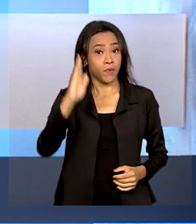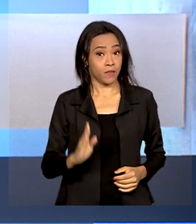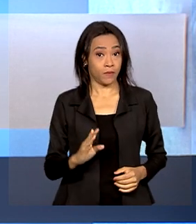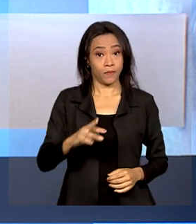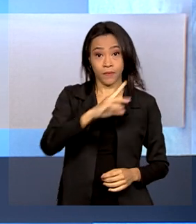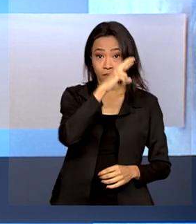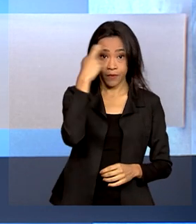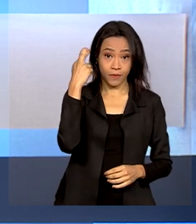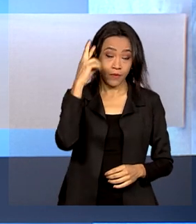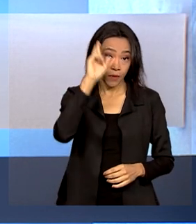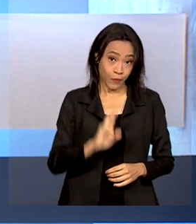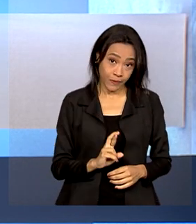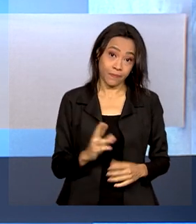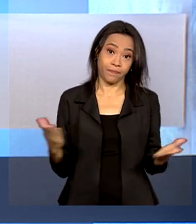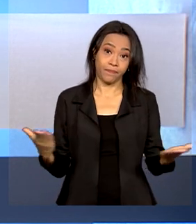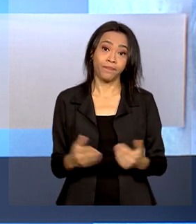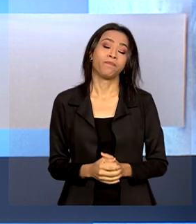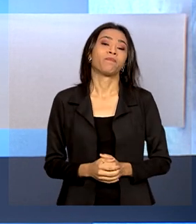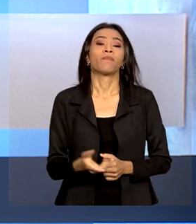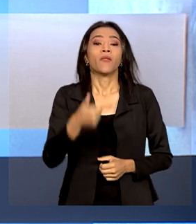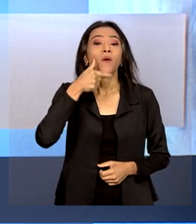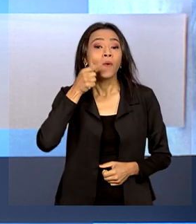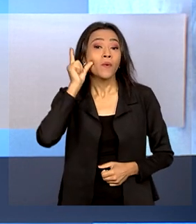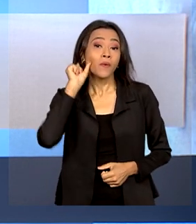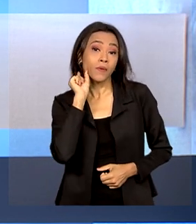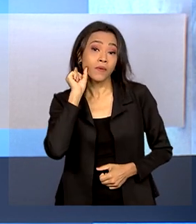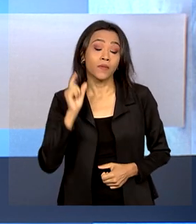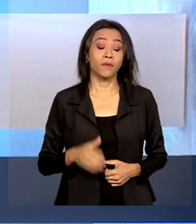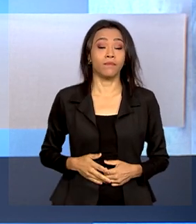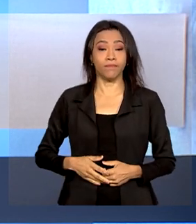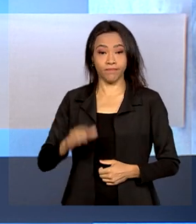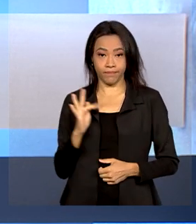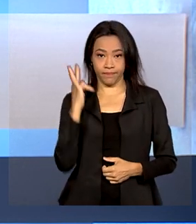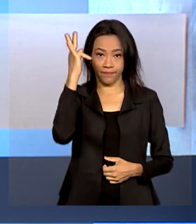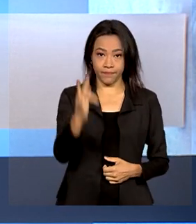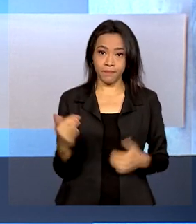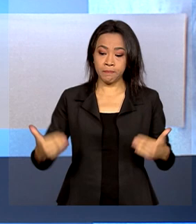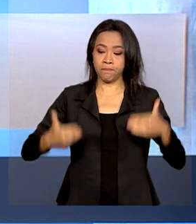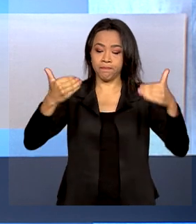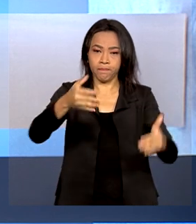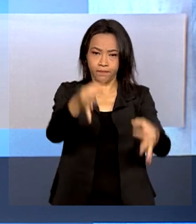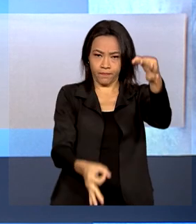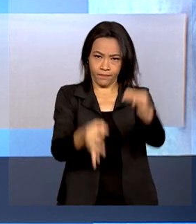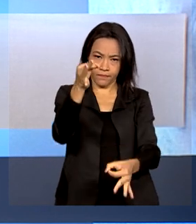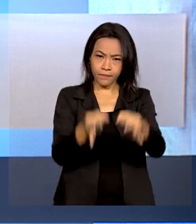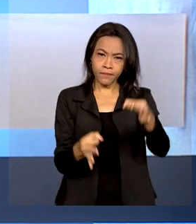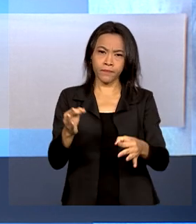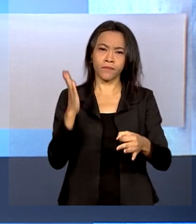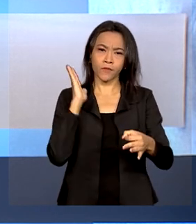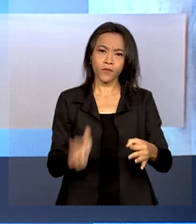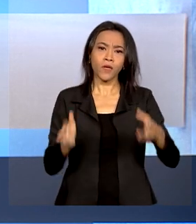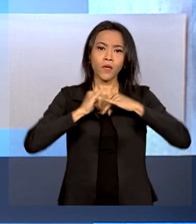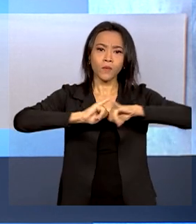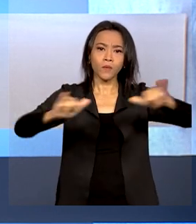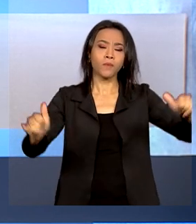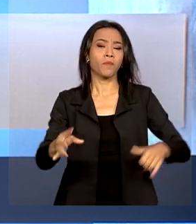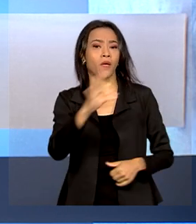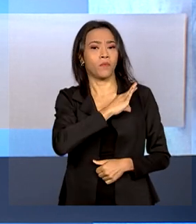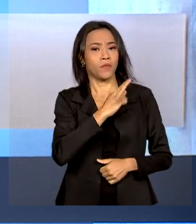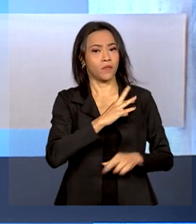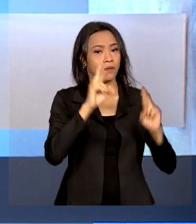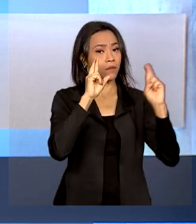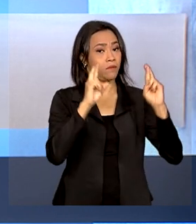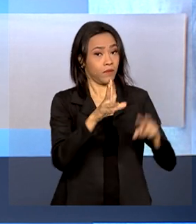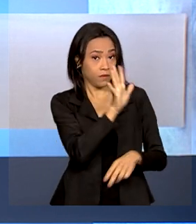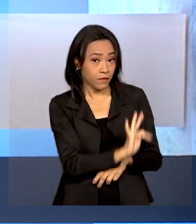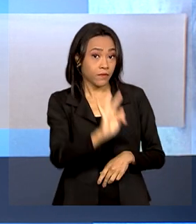E ontem, o futuro ministro da Justiça, Flávio Dino, anunciou que a partir de janeiro a Polícia Rodoviária Federal